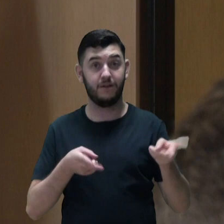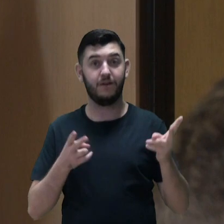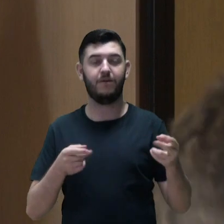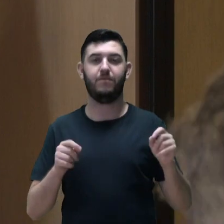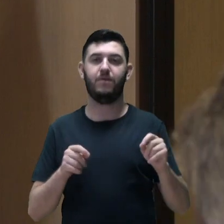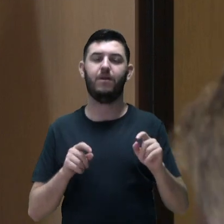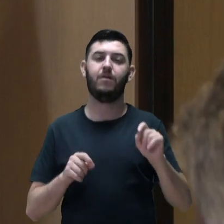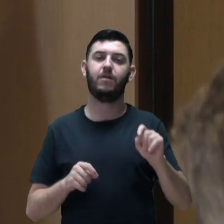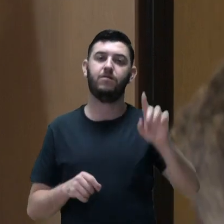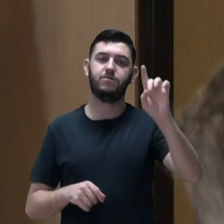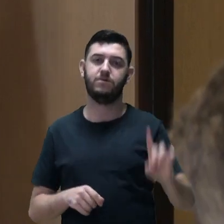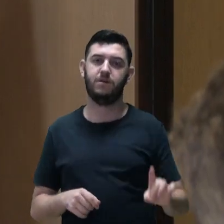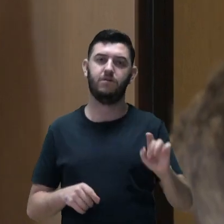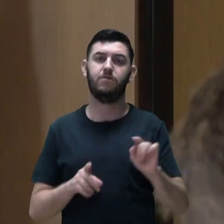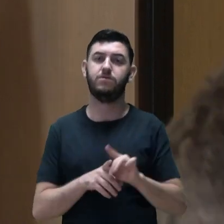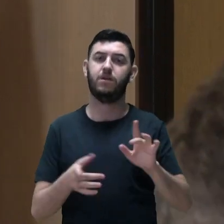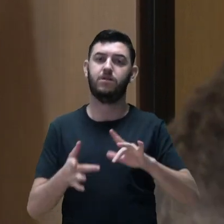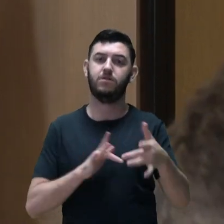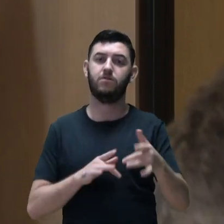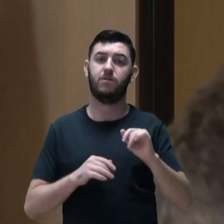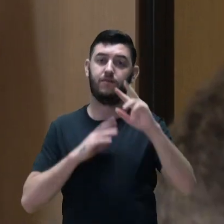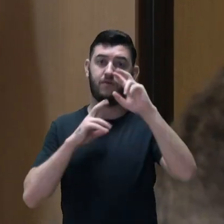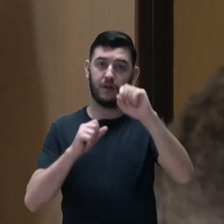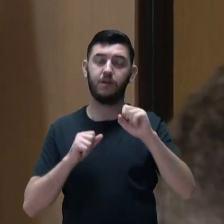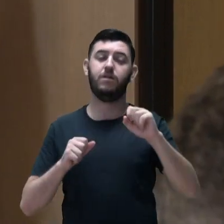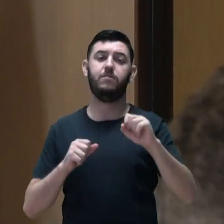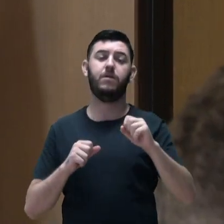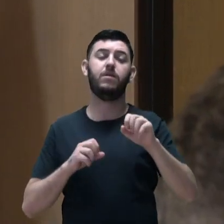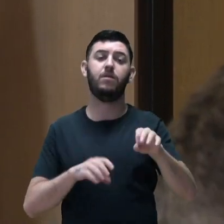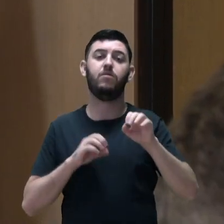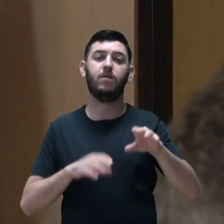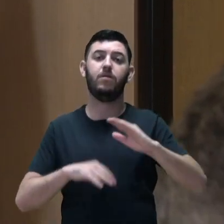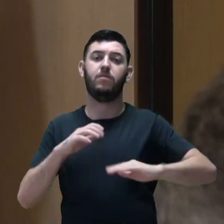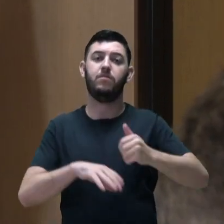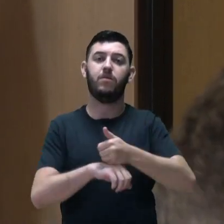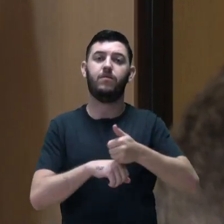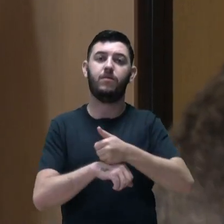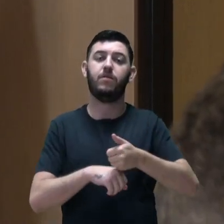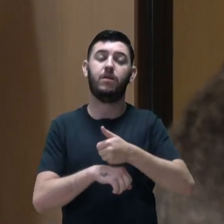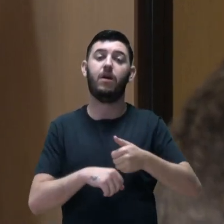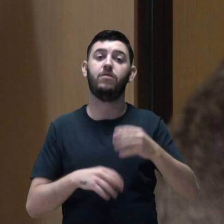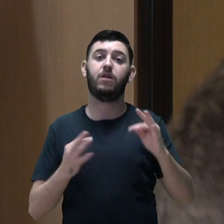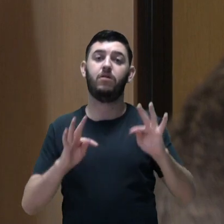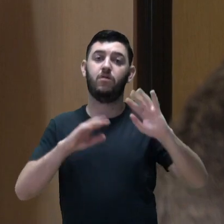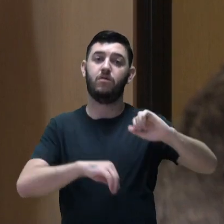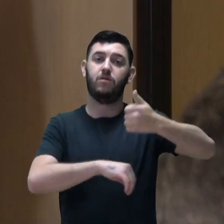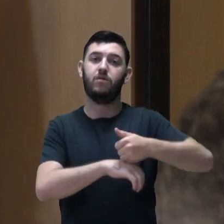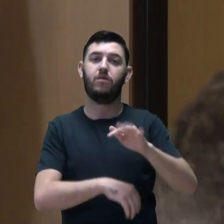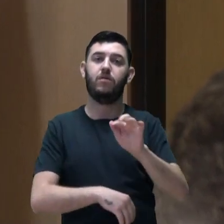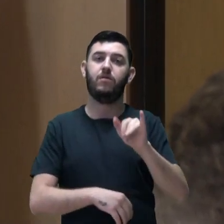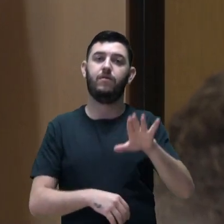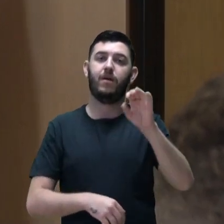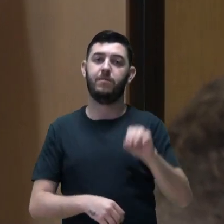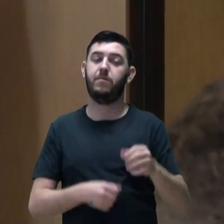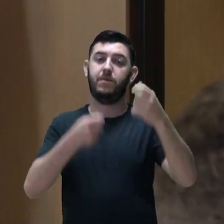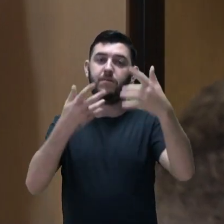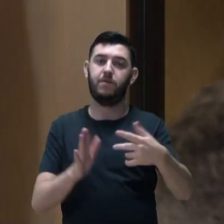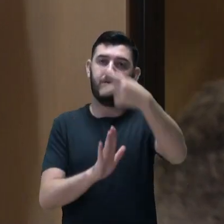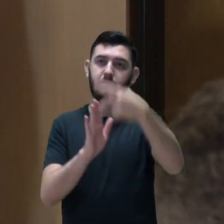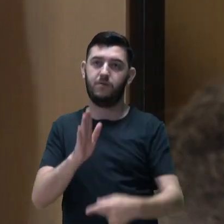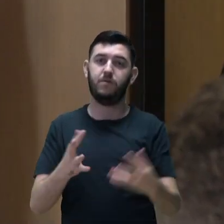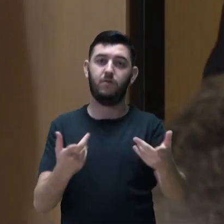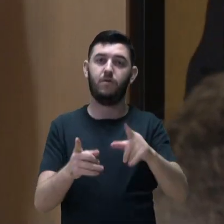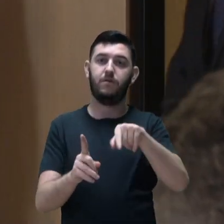o diretor de articulação e fortalecimento da educação profissional e tecnológica substituto Fábio de Medeiros Souza,